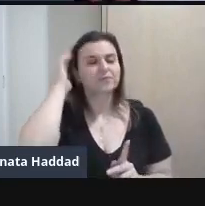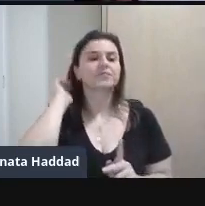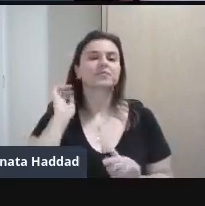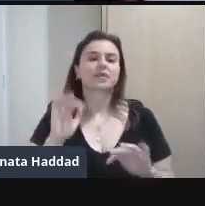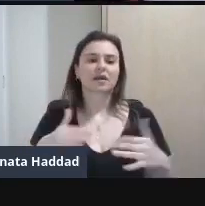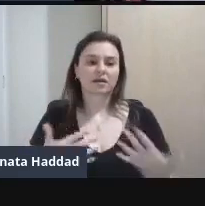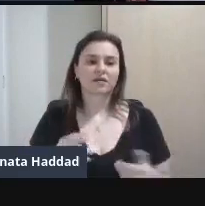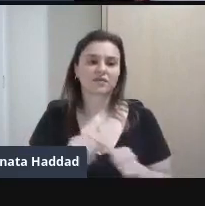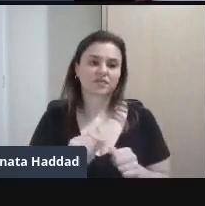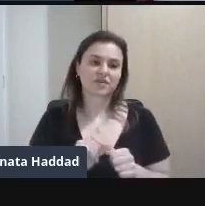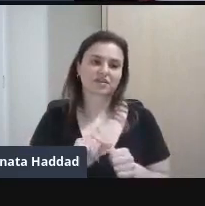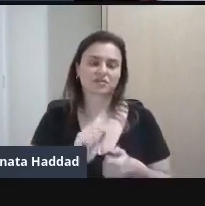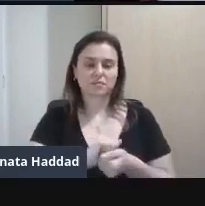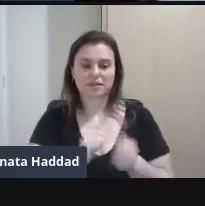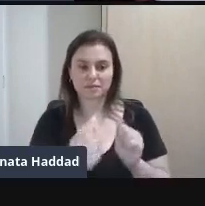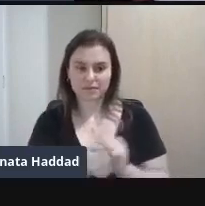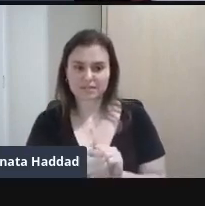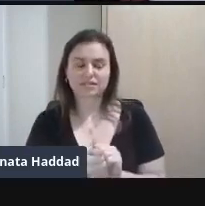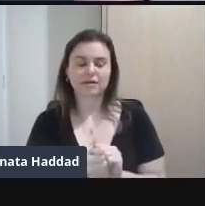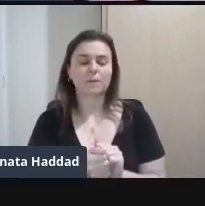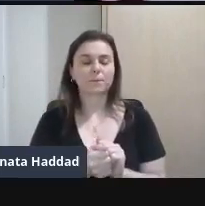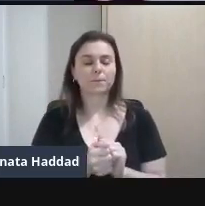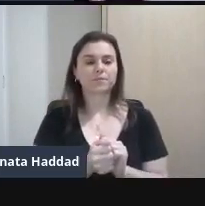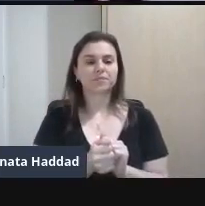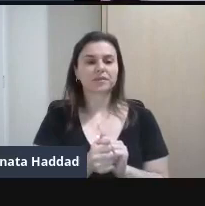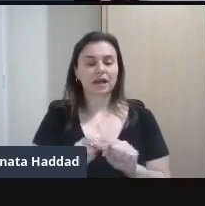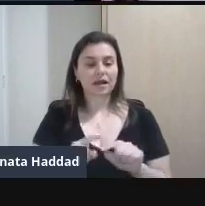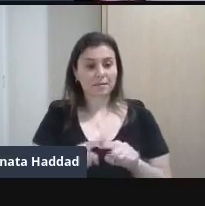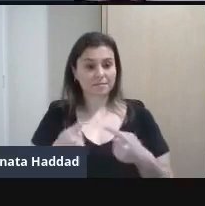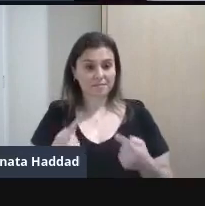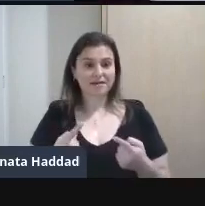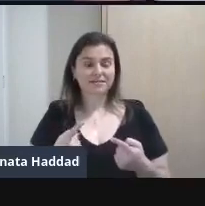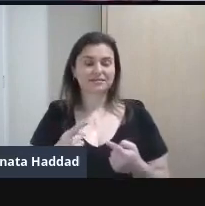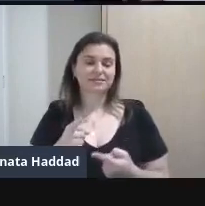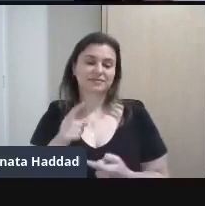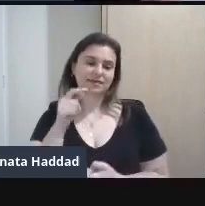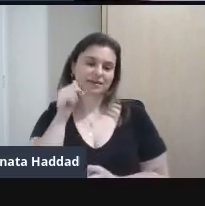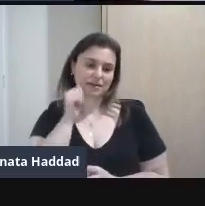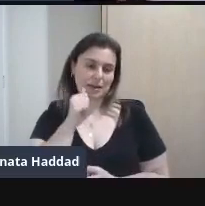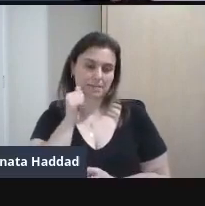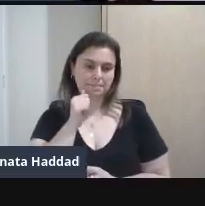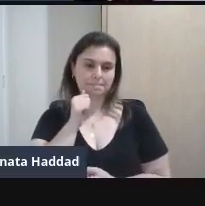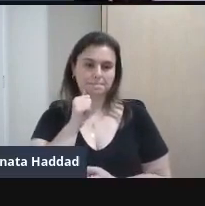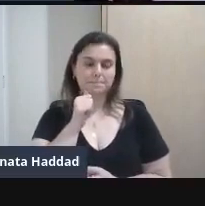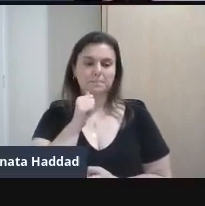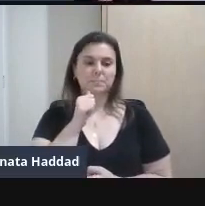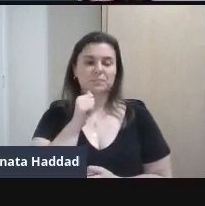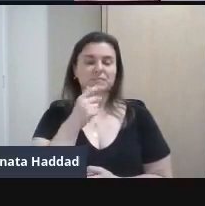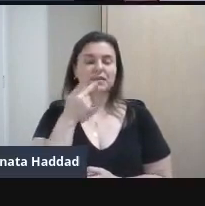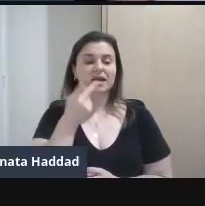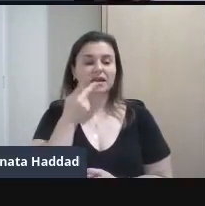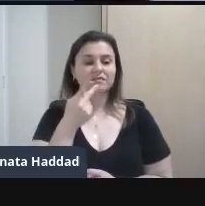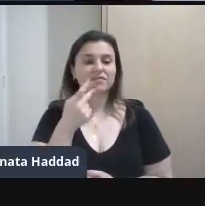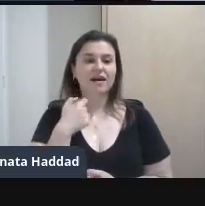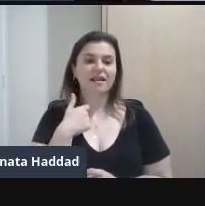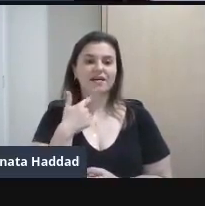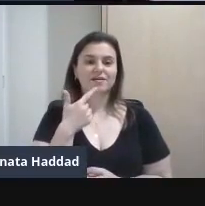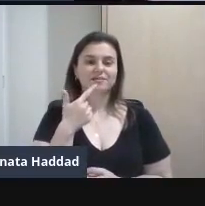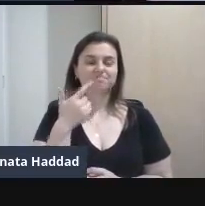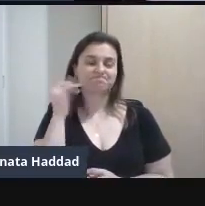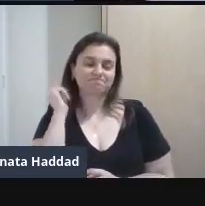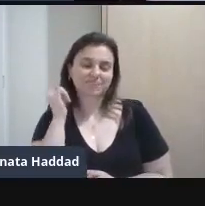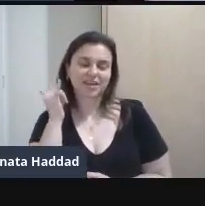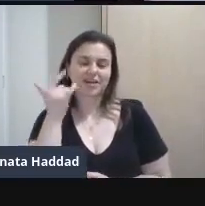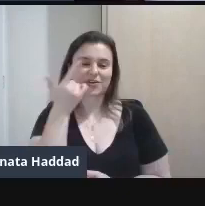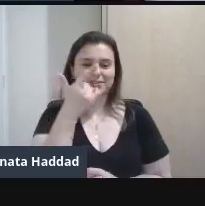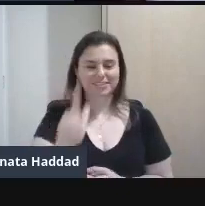De um conto autoral Porque é da menina Colassante Mas a Regina Machado Traz os recontos Que são os populares